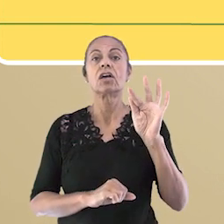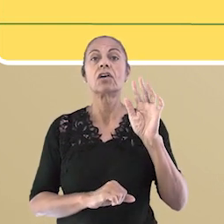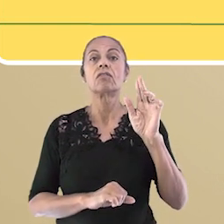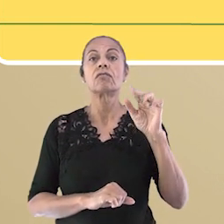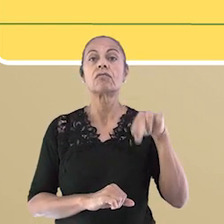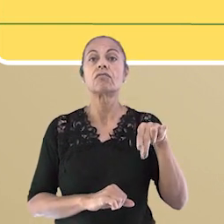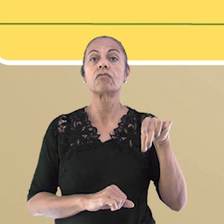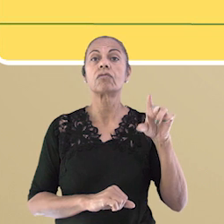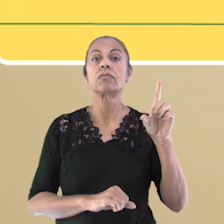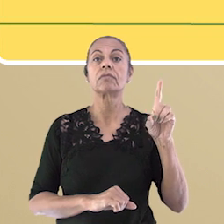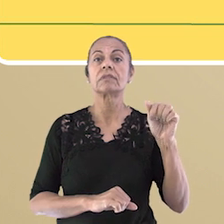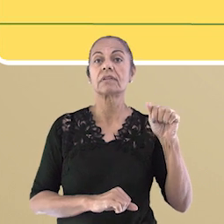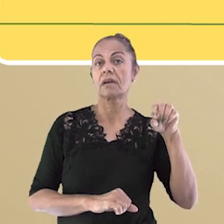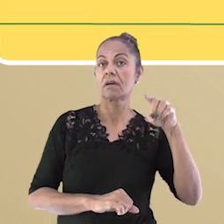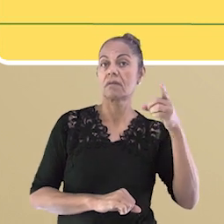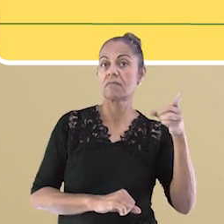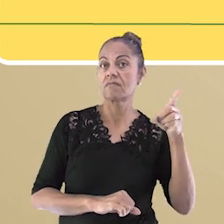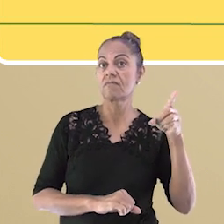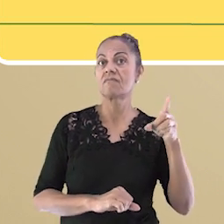Fundão,